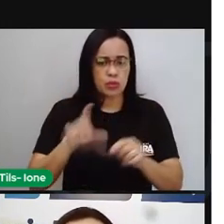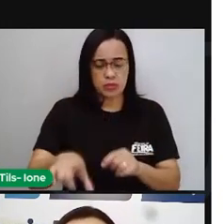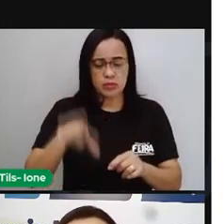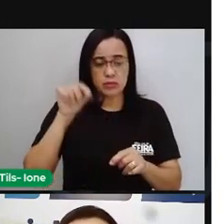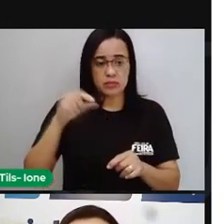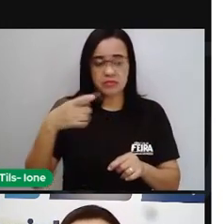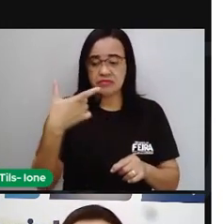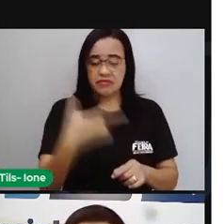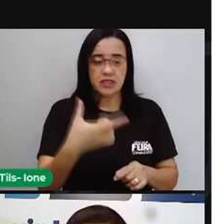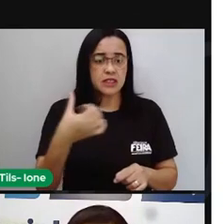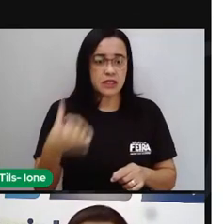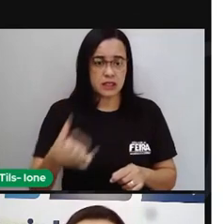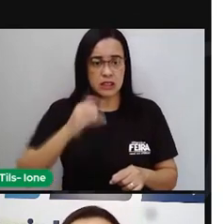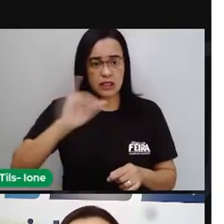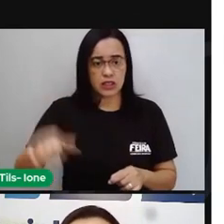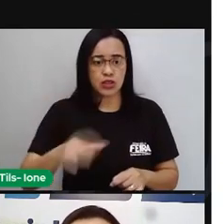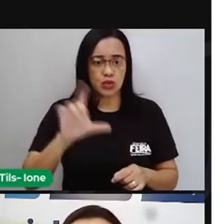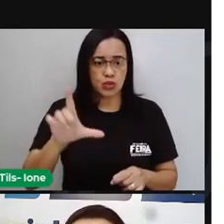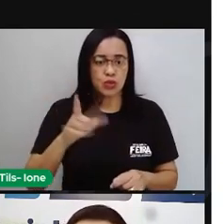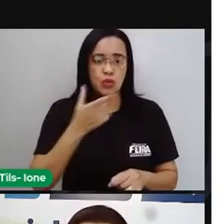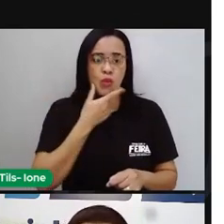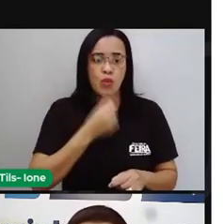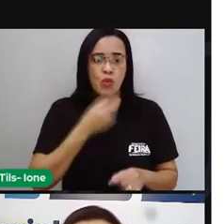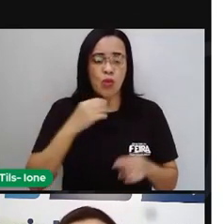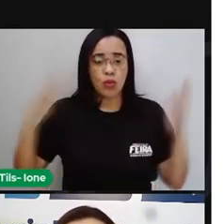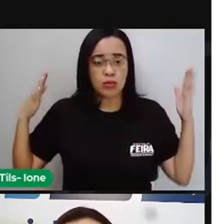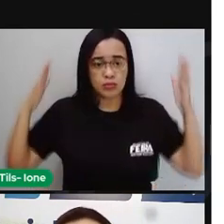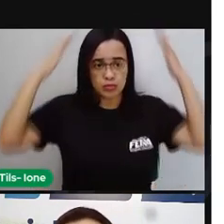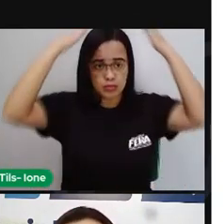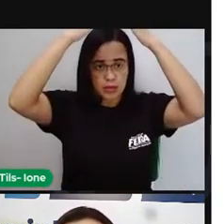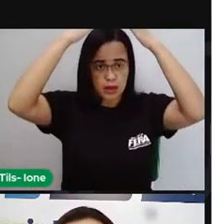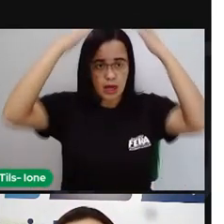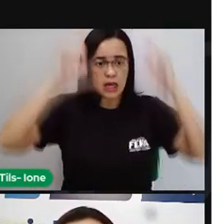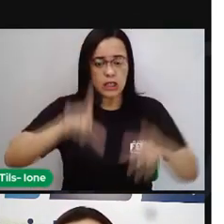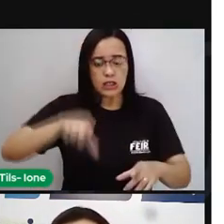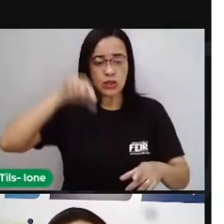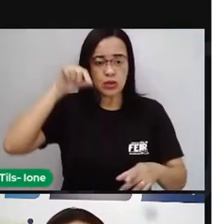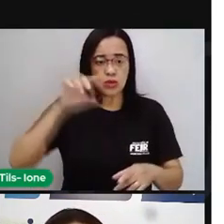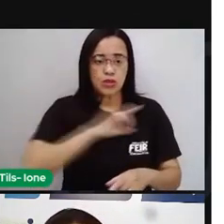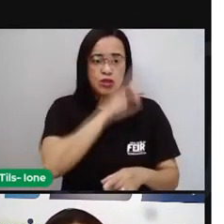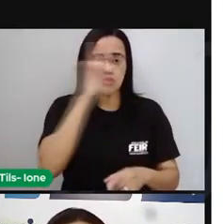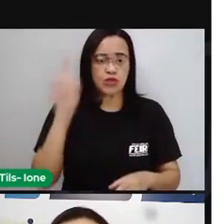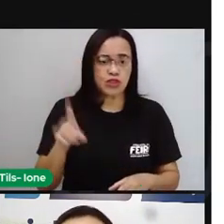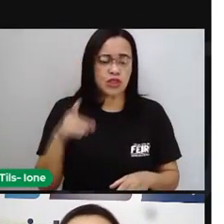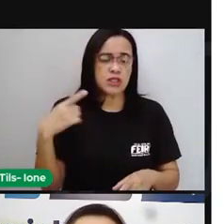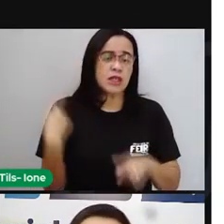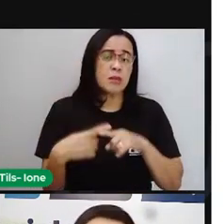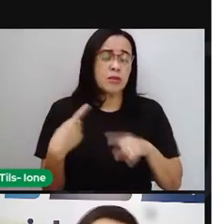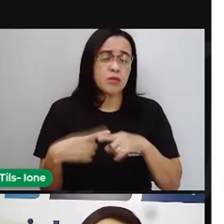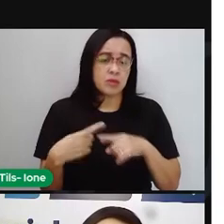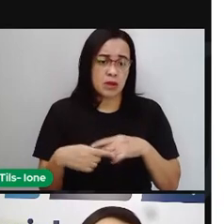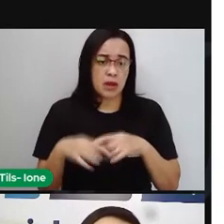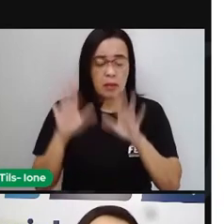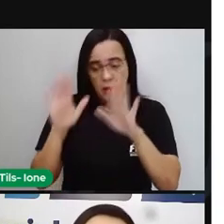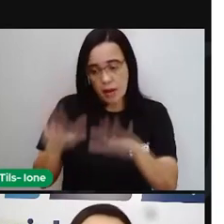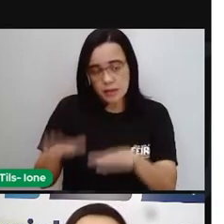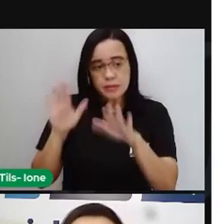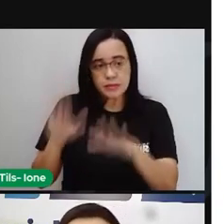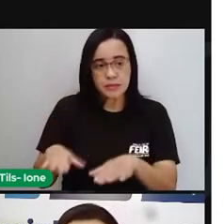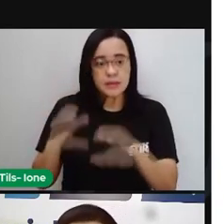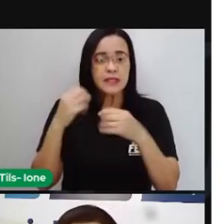Papa Paulo VI, no século XX, pra homenagear os pais de Maria, mãe de Jesus,